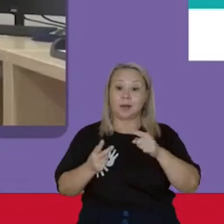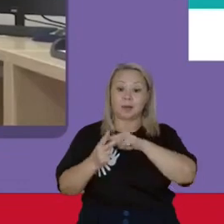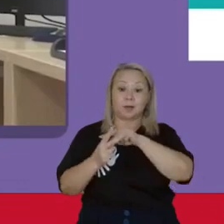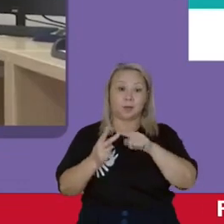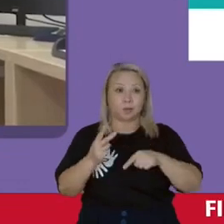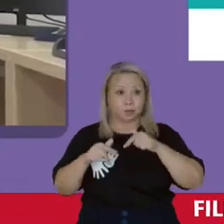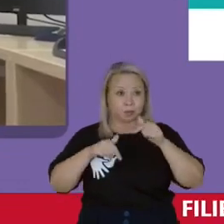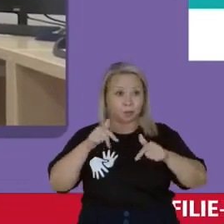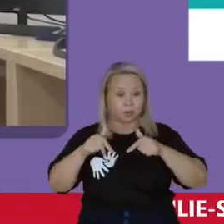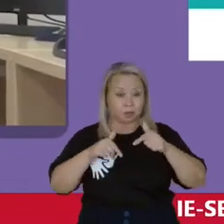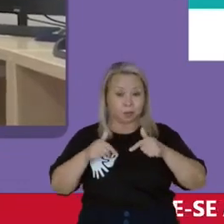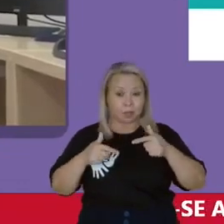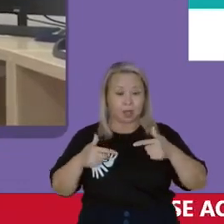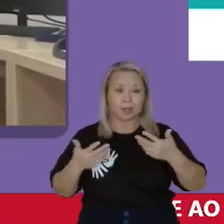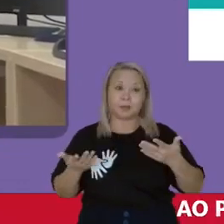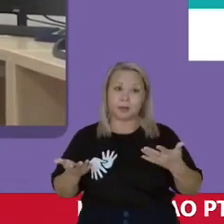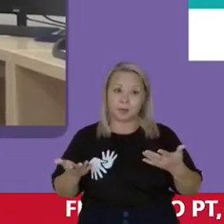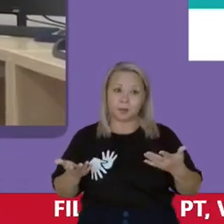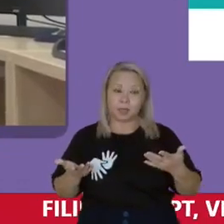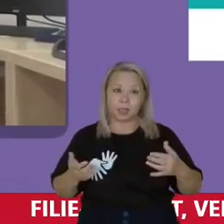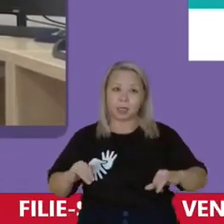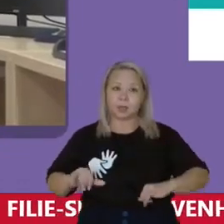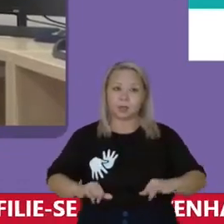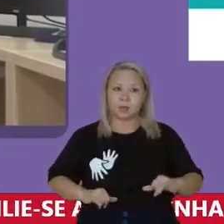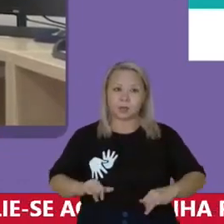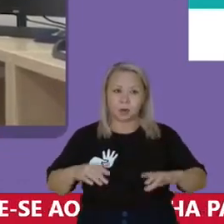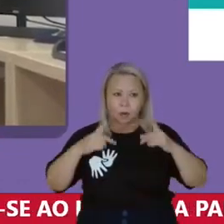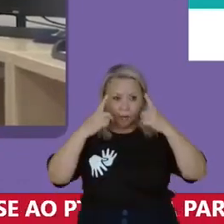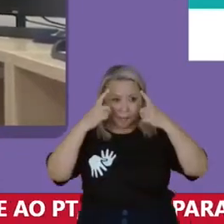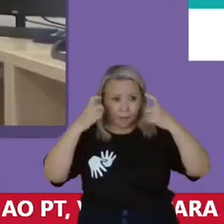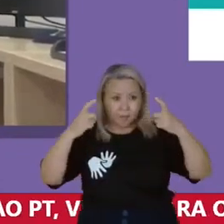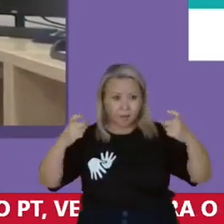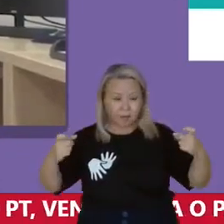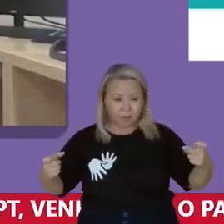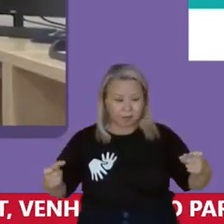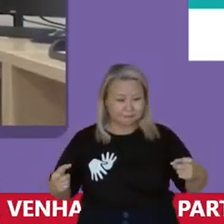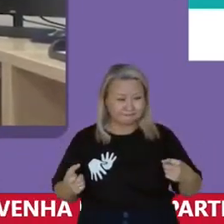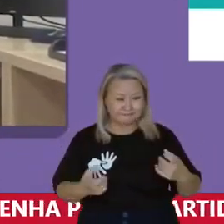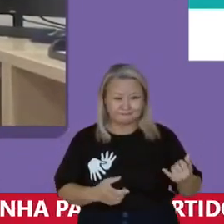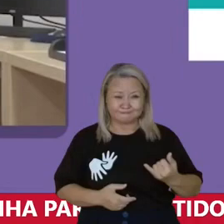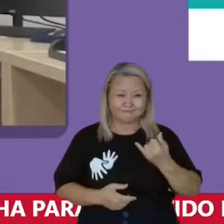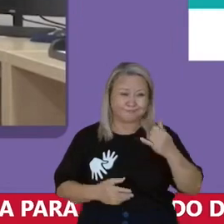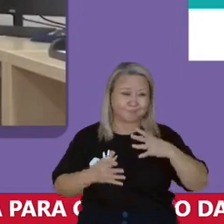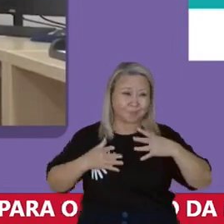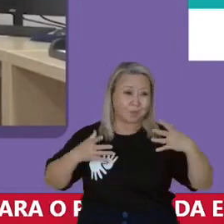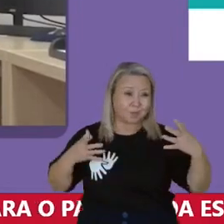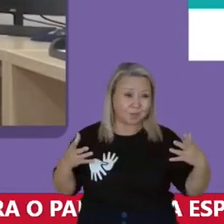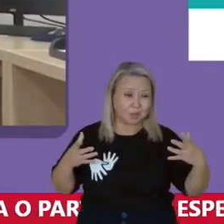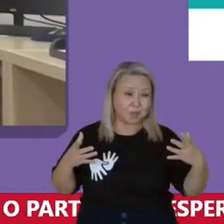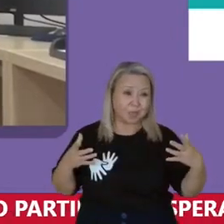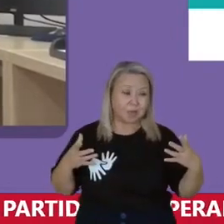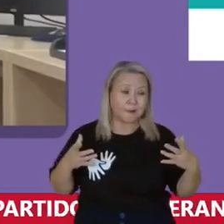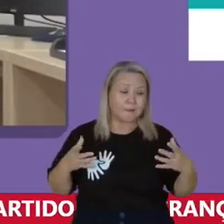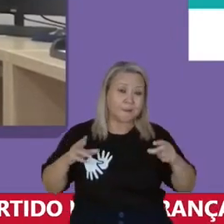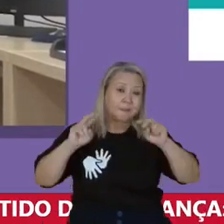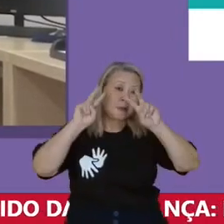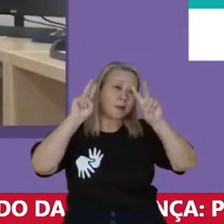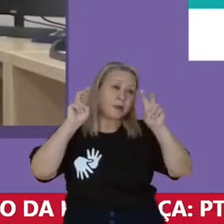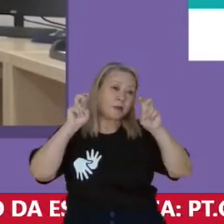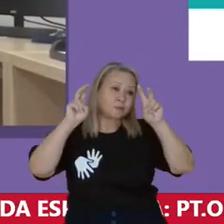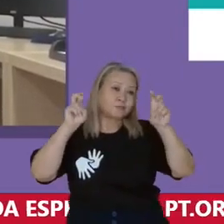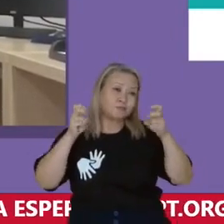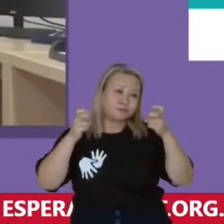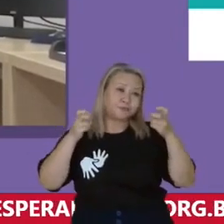trabalho Ela sofre uma violência muito grande E é uma questão